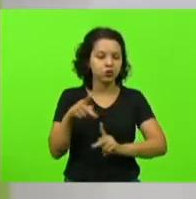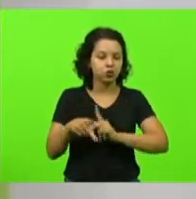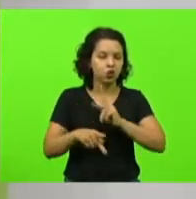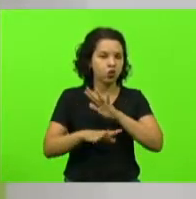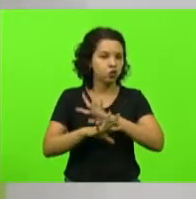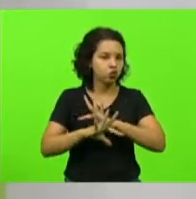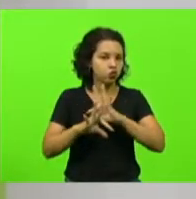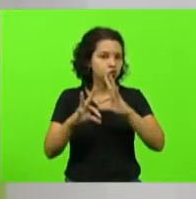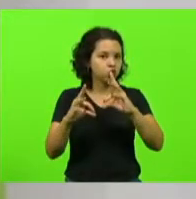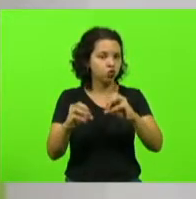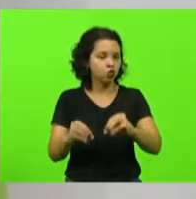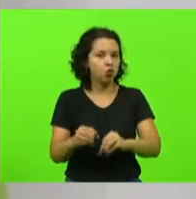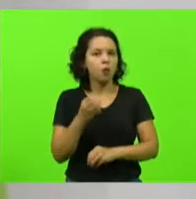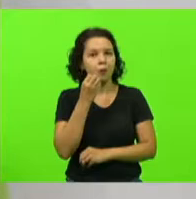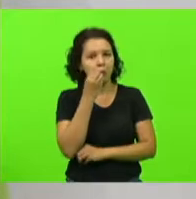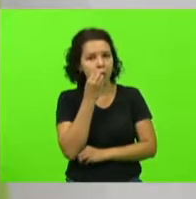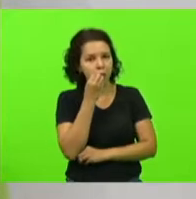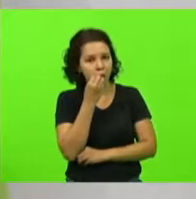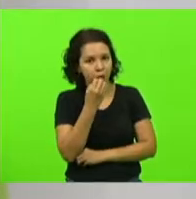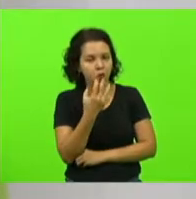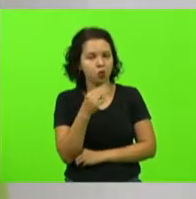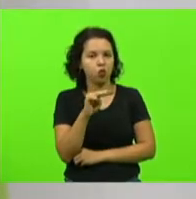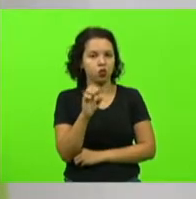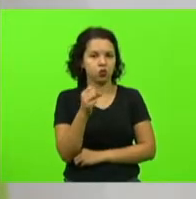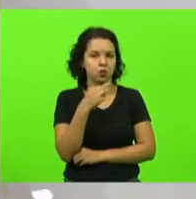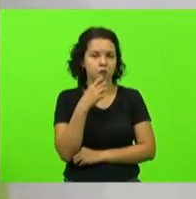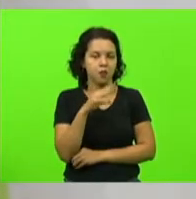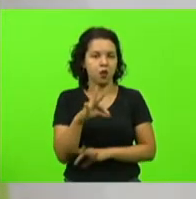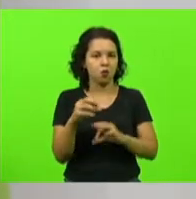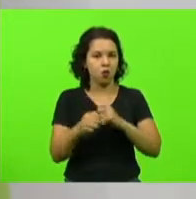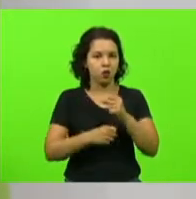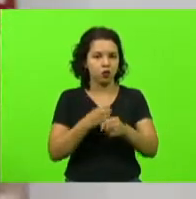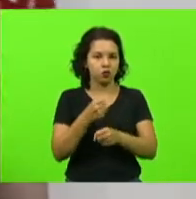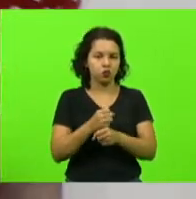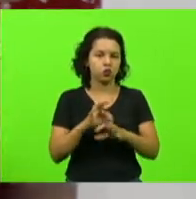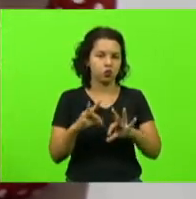Bom 8 de março, bom ano para todas e todos, obrigada.